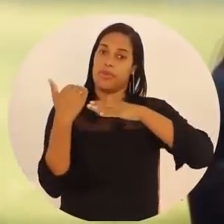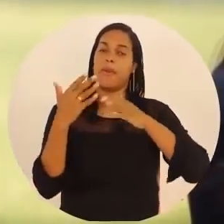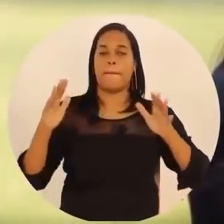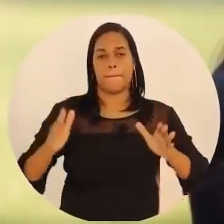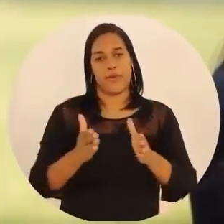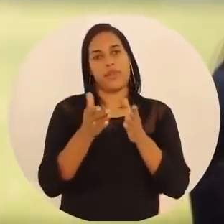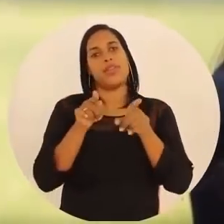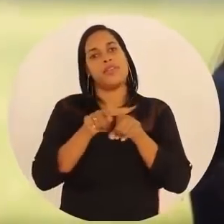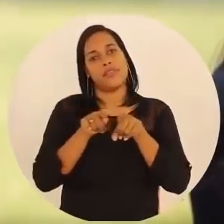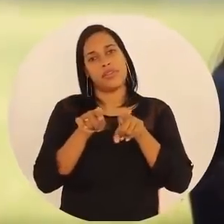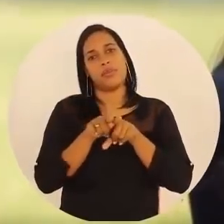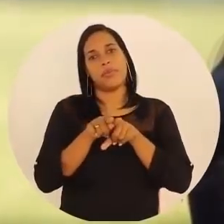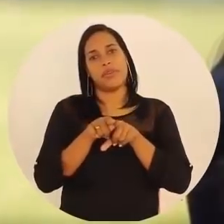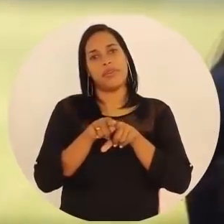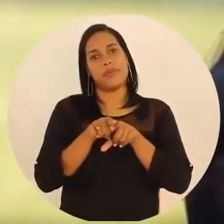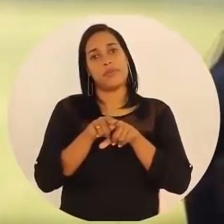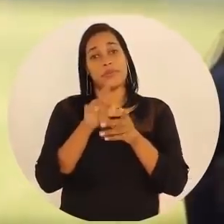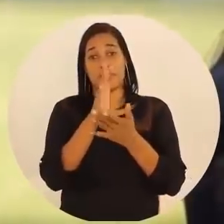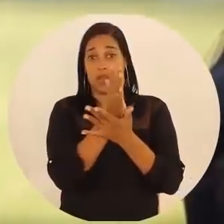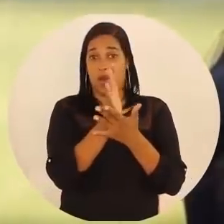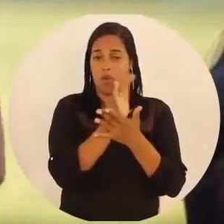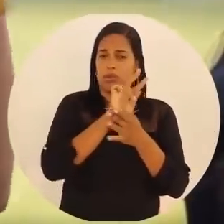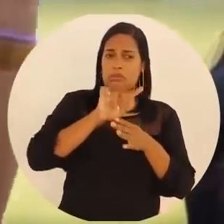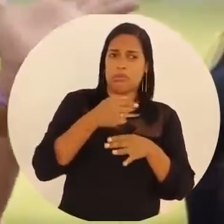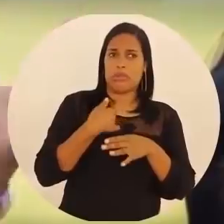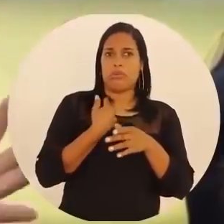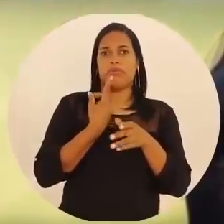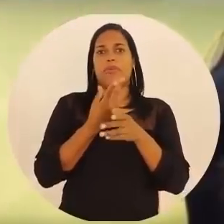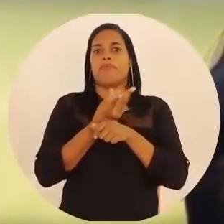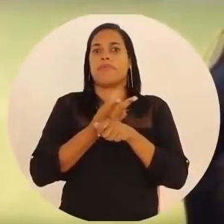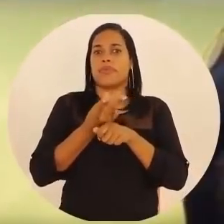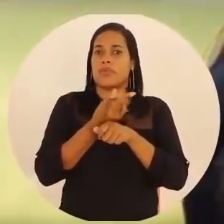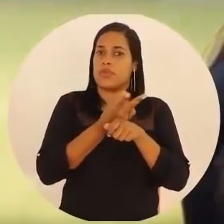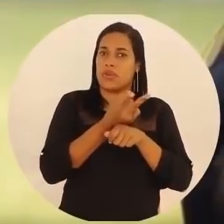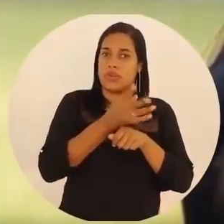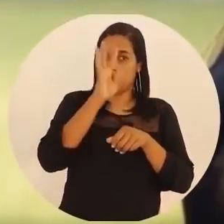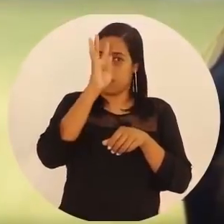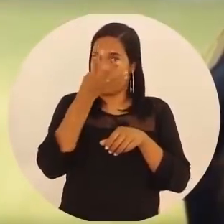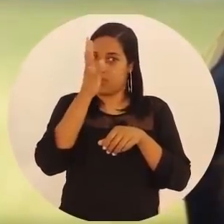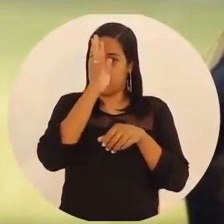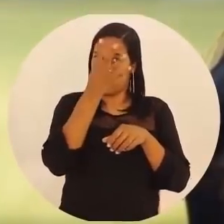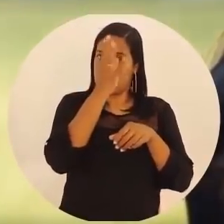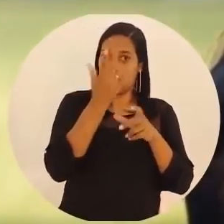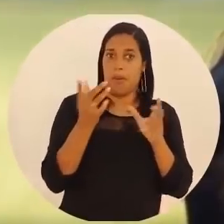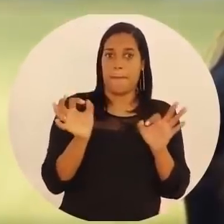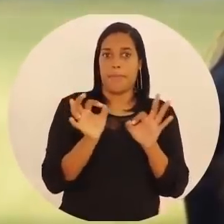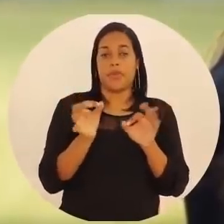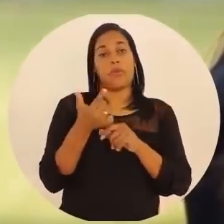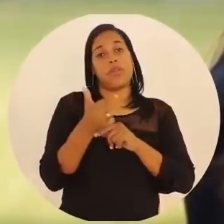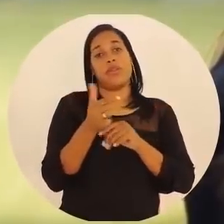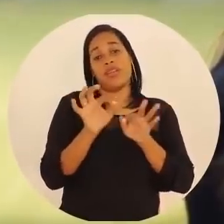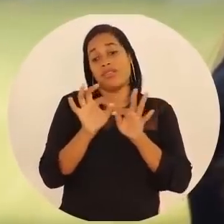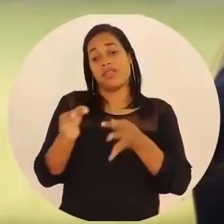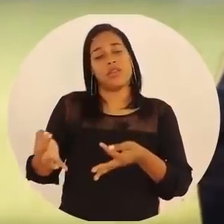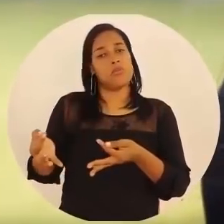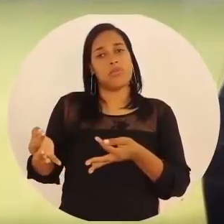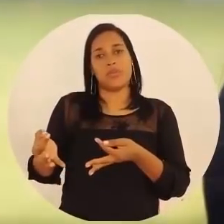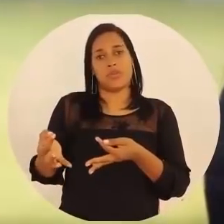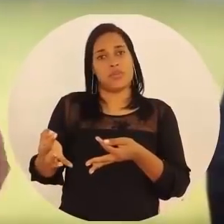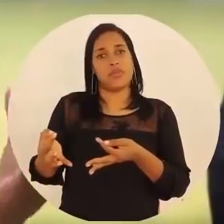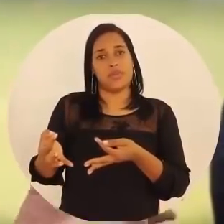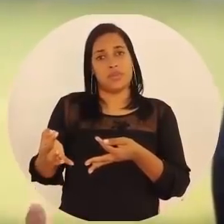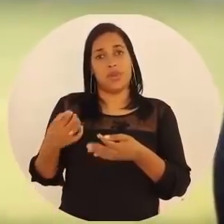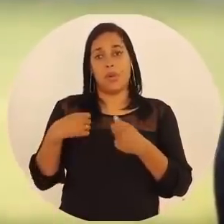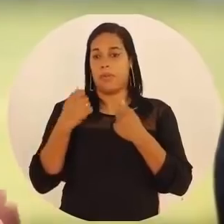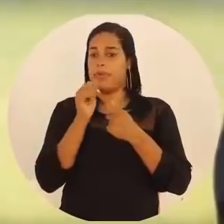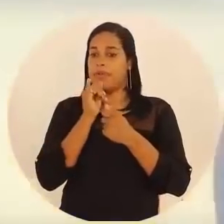motiva. Então, muitas vezes a gente fica querendo buscar soluções fantásticas, mas coisas muito simples, como